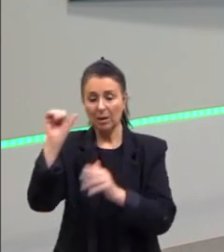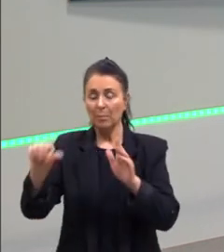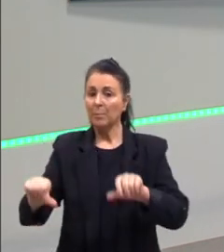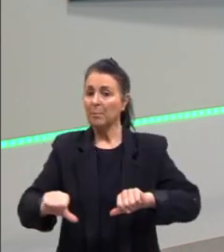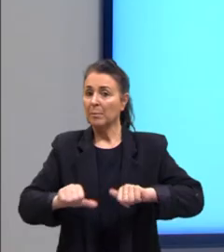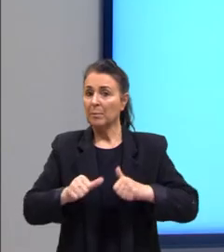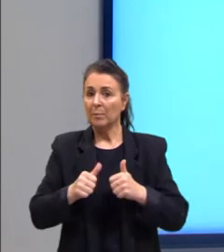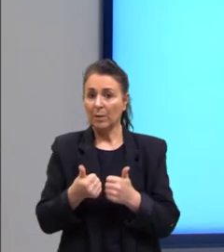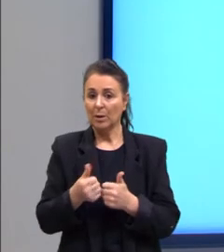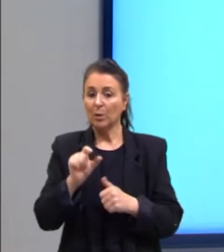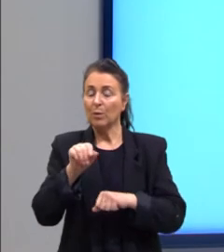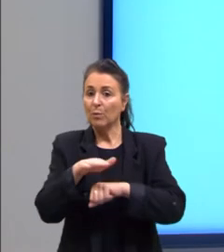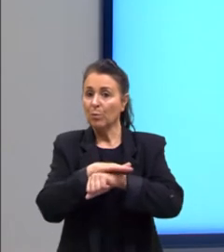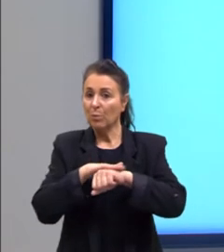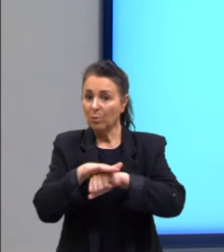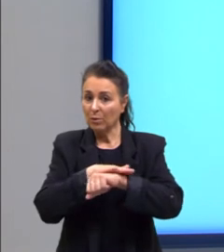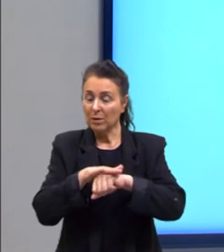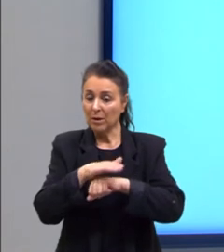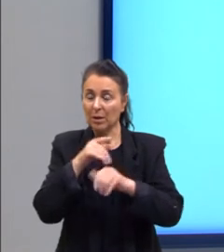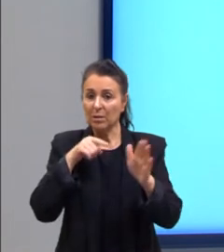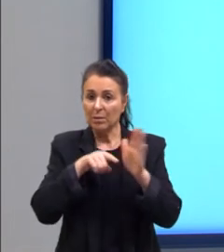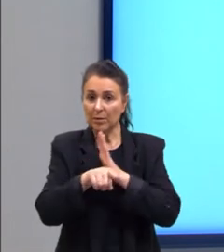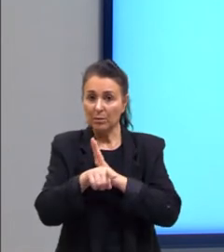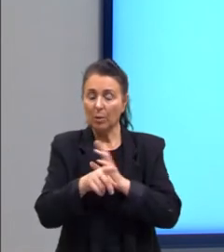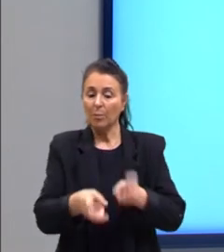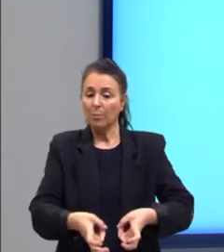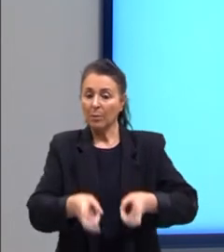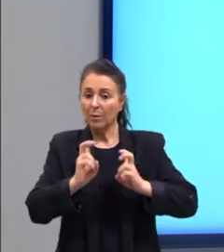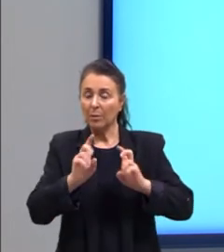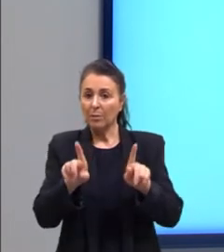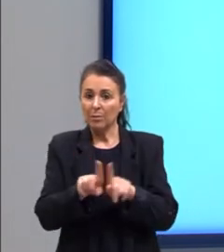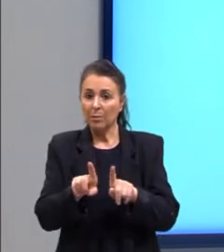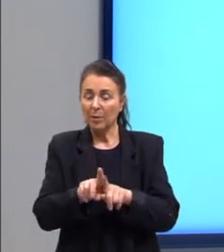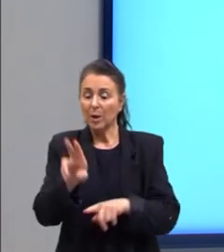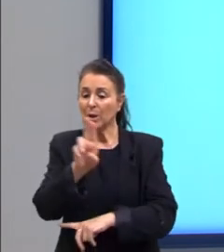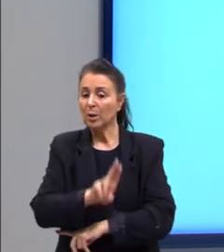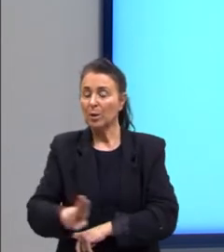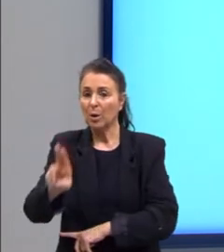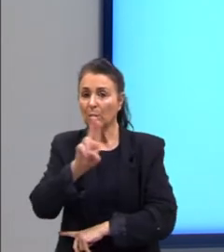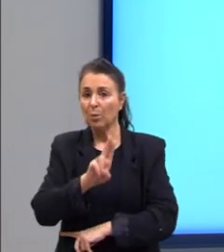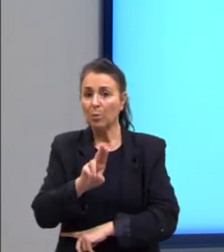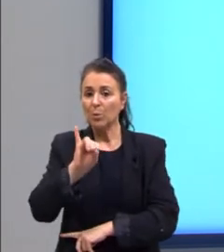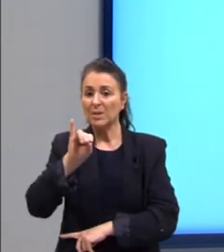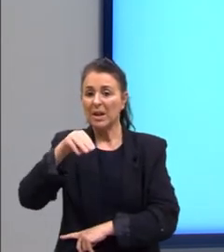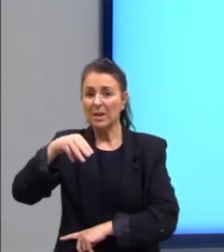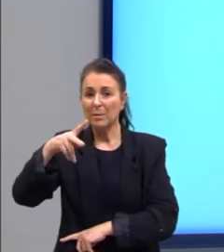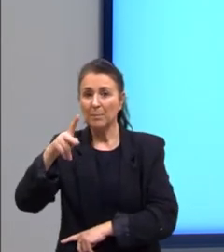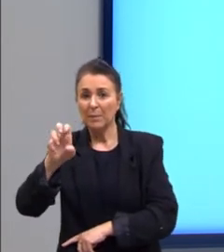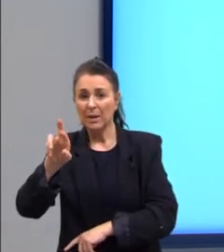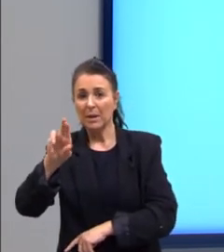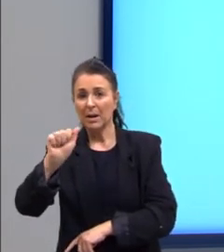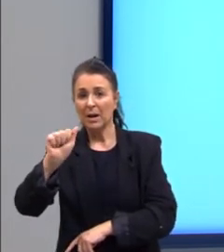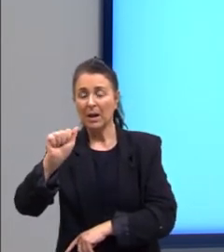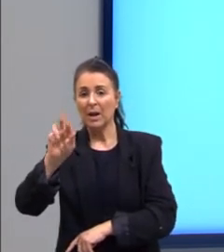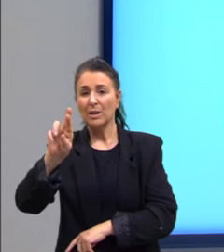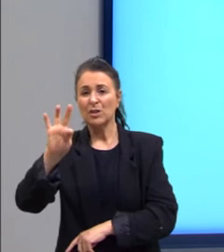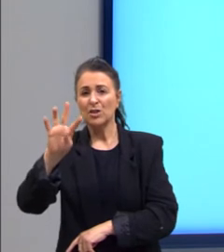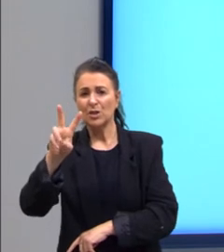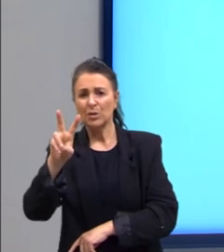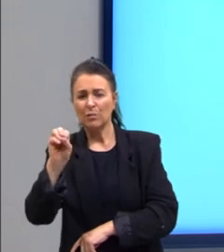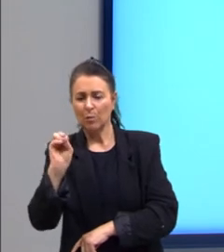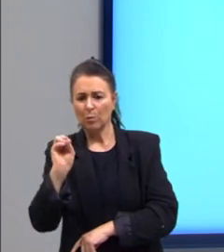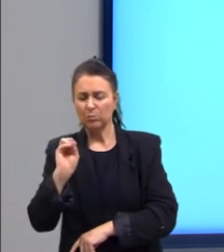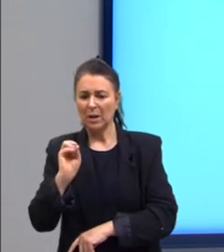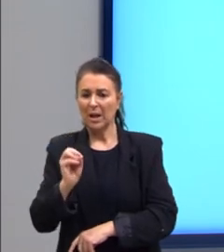conversar sobre essa questão. Percebemos também que não utiliza o imperativo de forma explícita. Mas